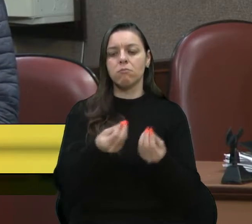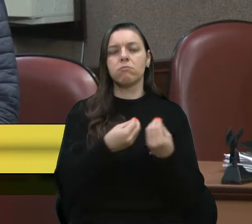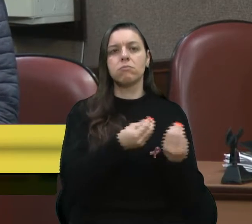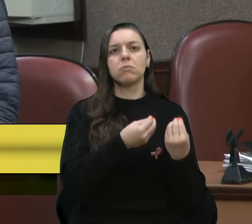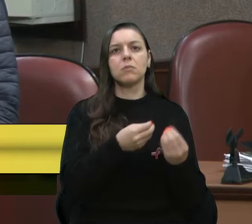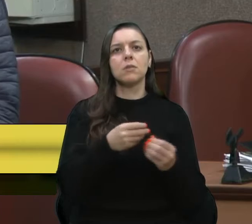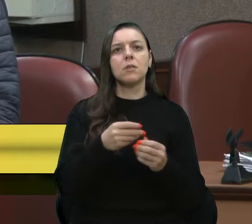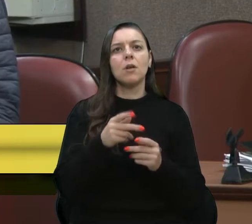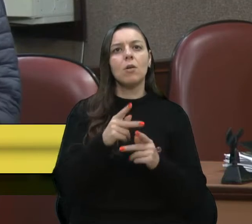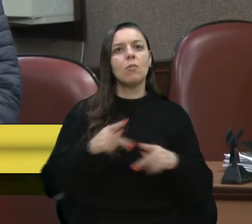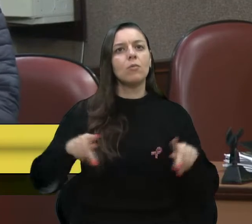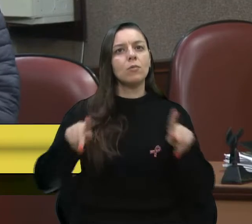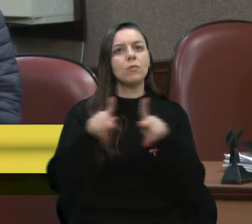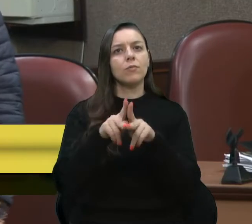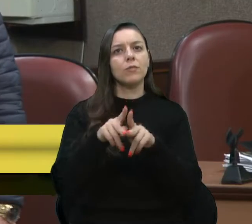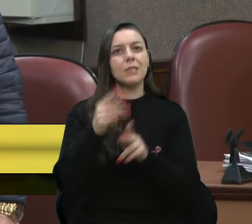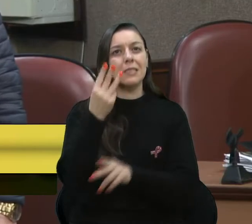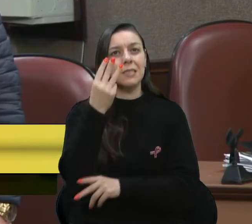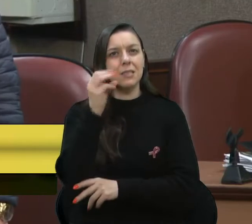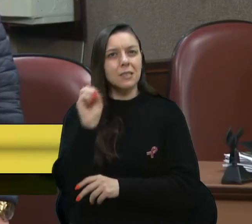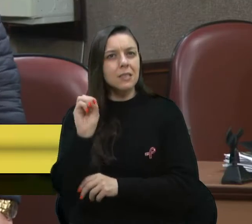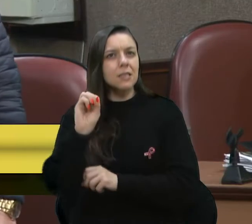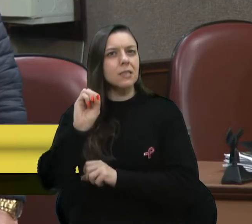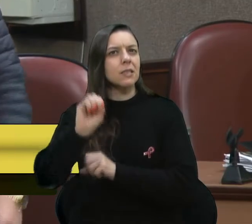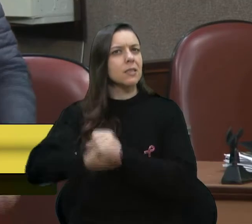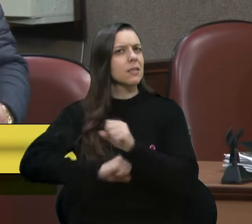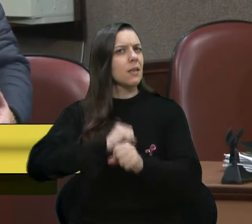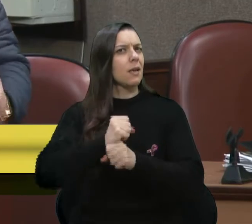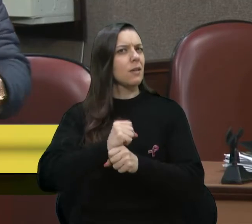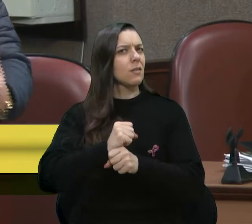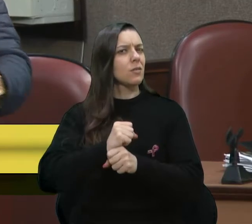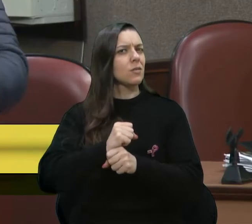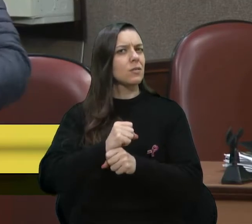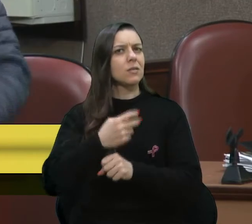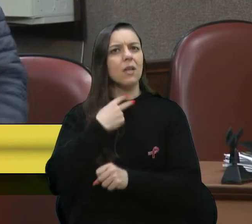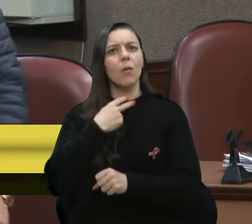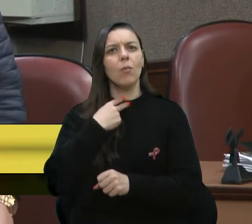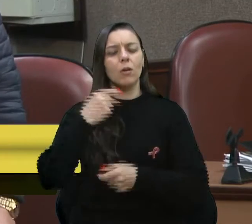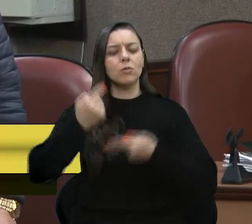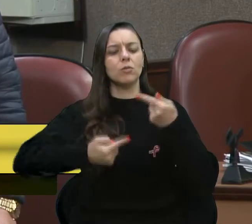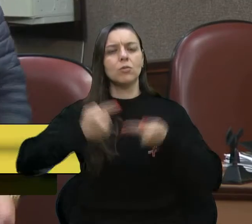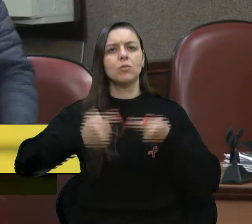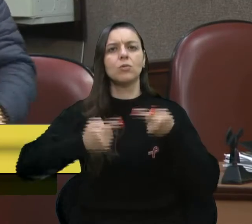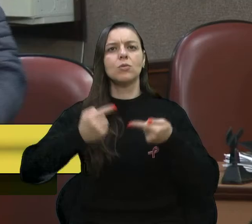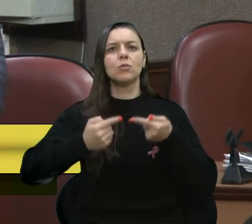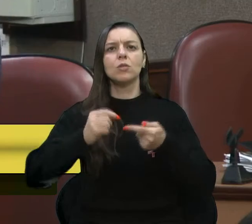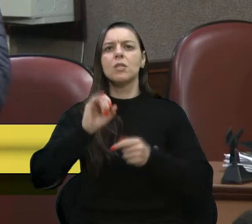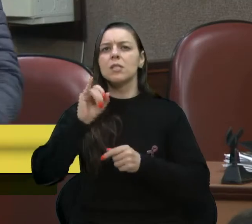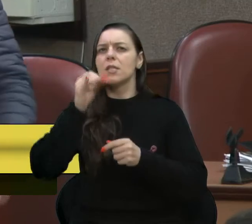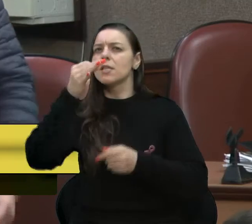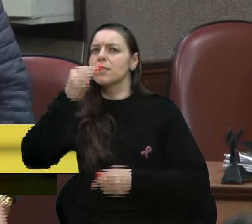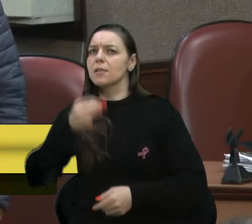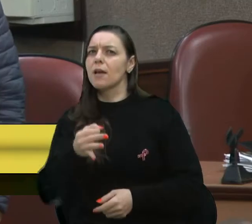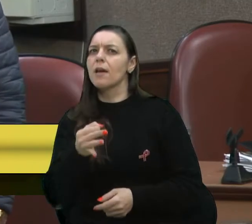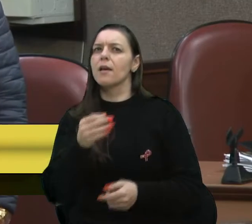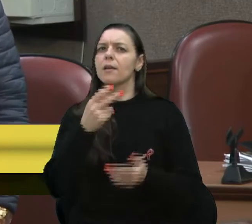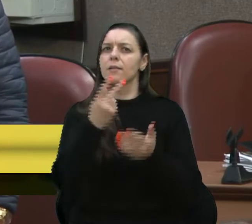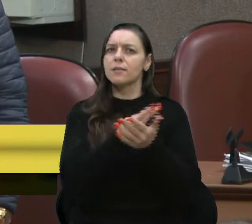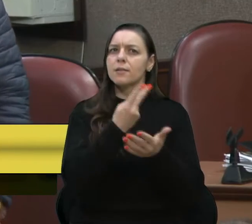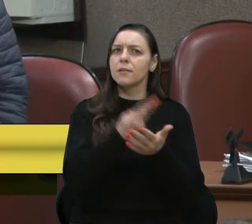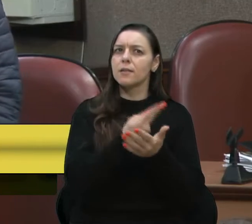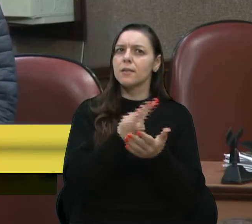população. 30 anos, sem poder sequer discutir se está certo, se está errado,